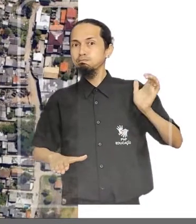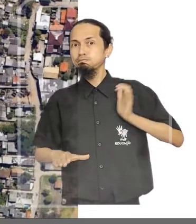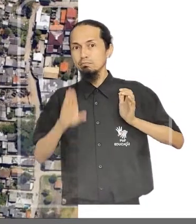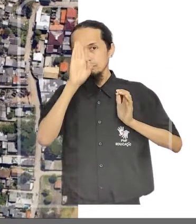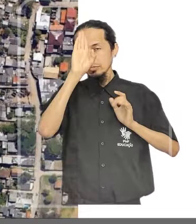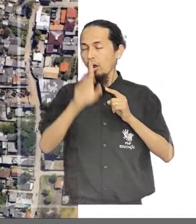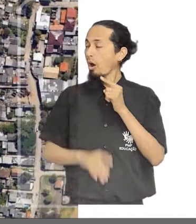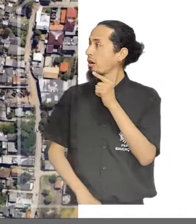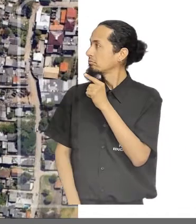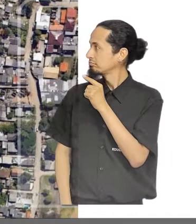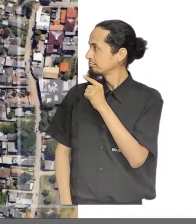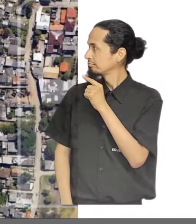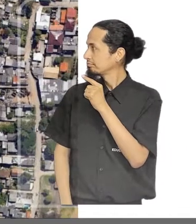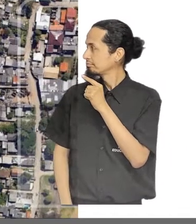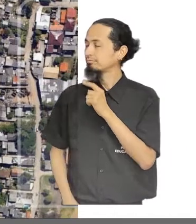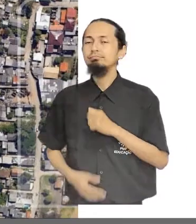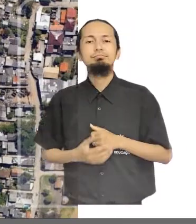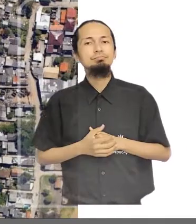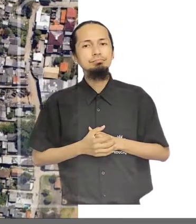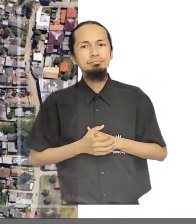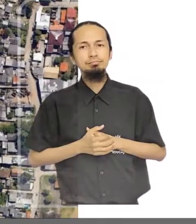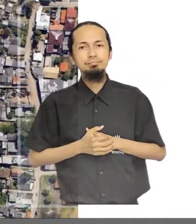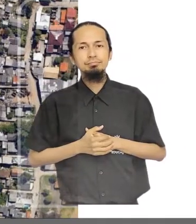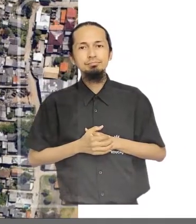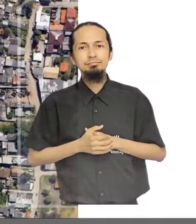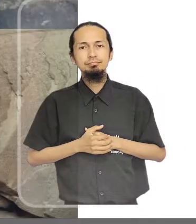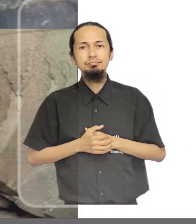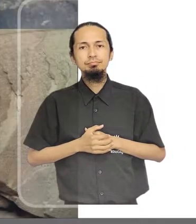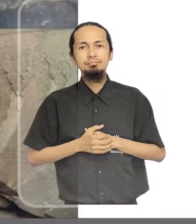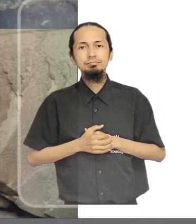regiões próximas à Rua das Gaivotas.